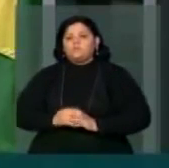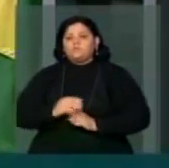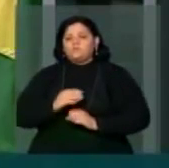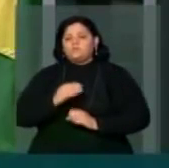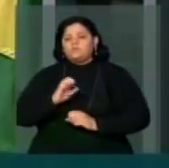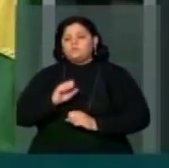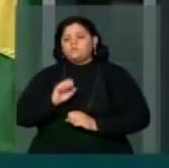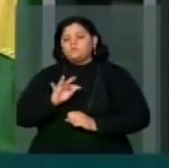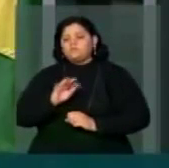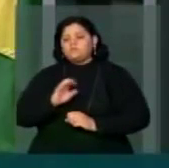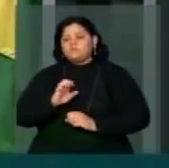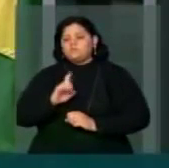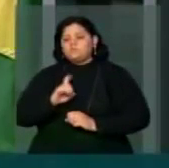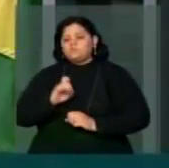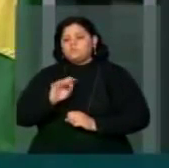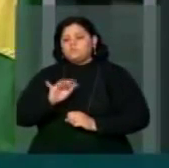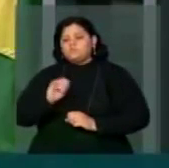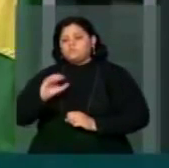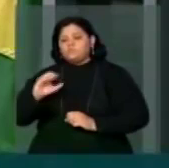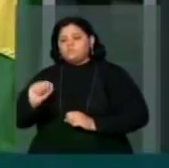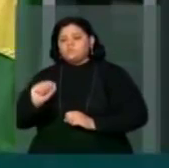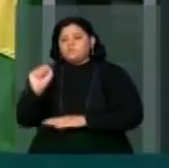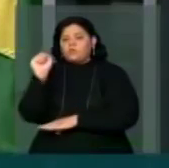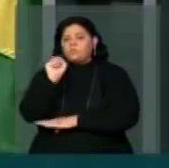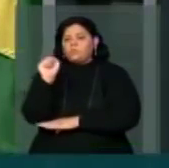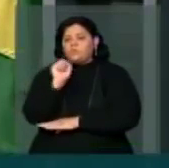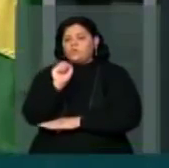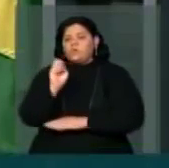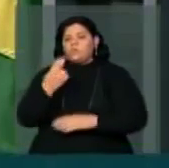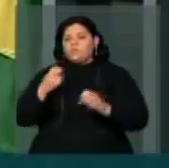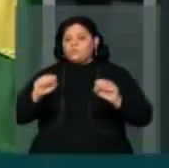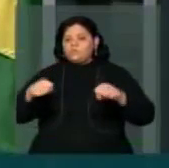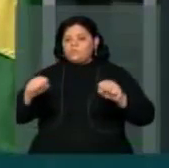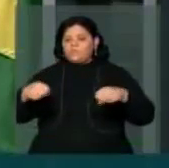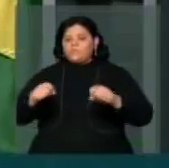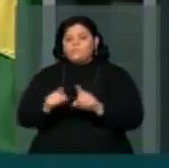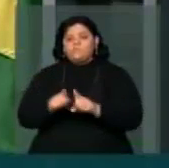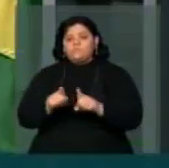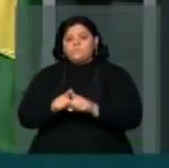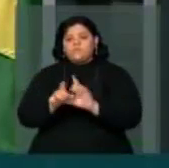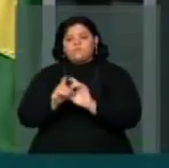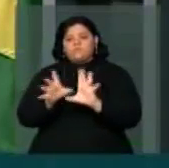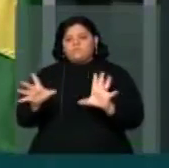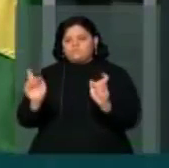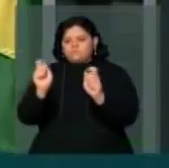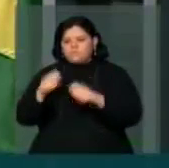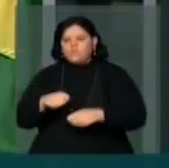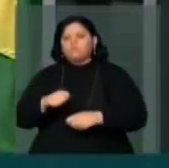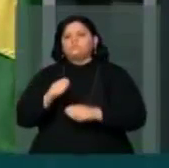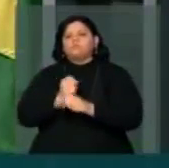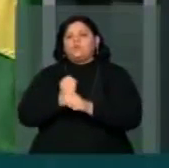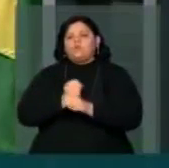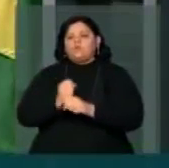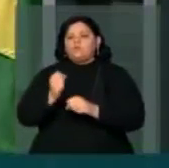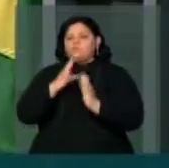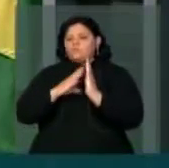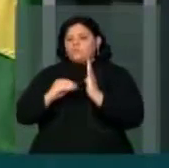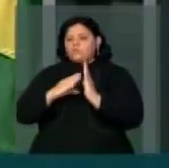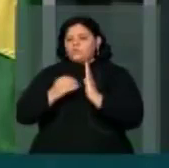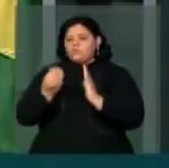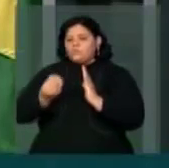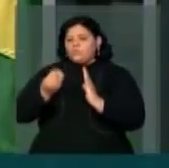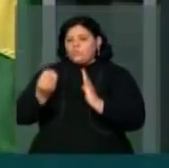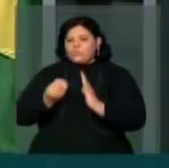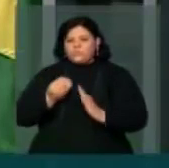ou mecânica no automóvel e no motocicleta. Também autoriza a mudar a monoclatura do ano modelo para o ano posterior